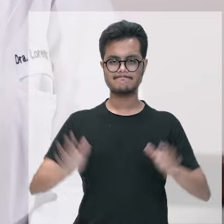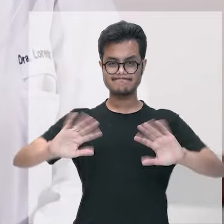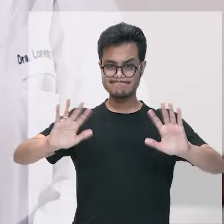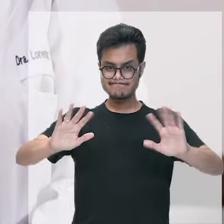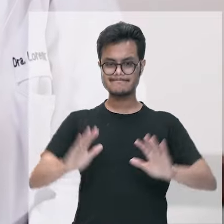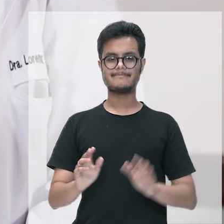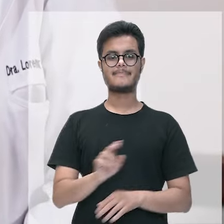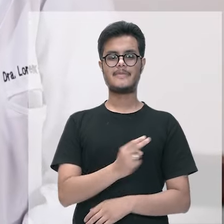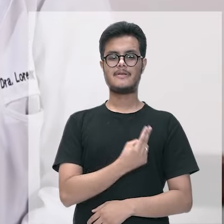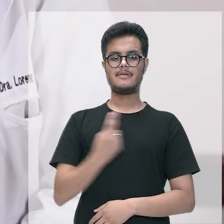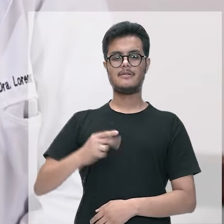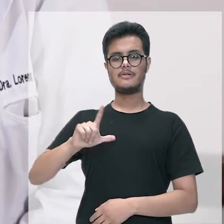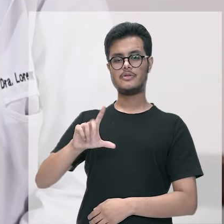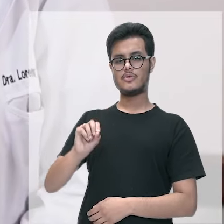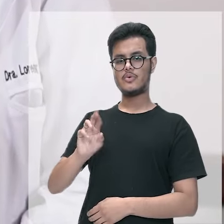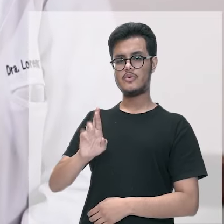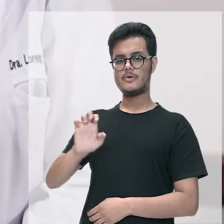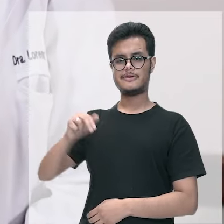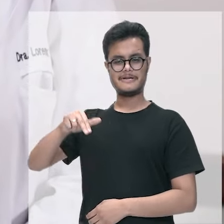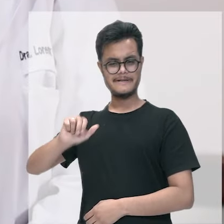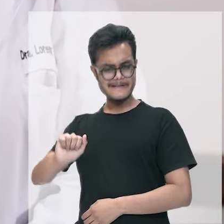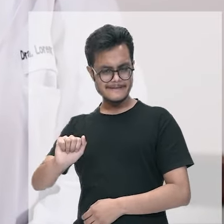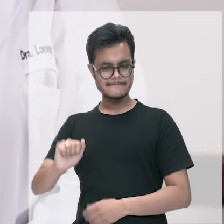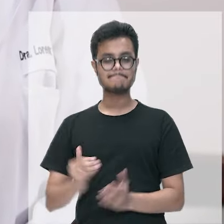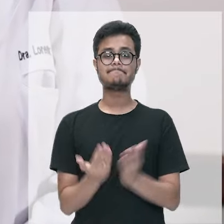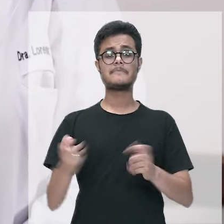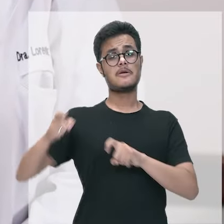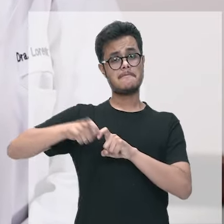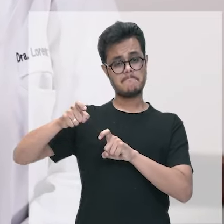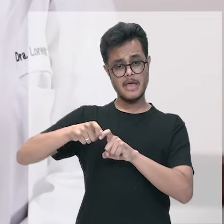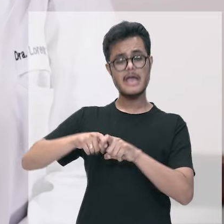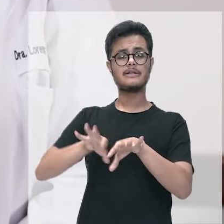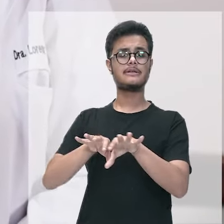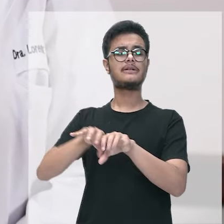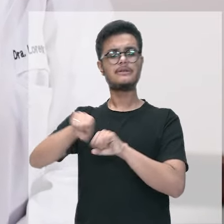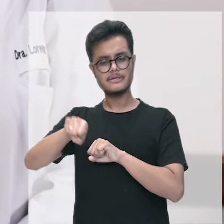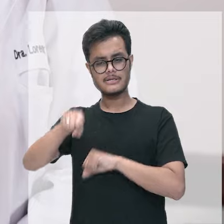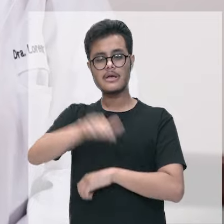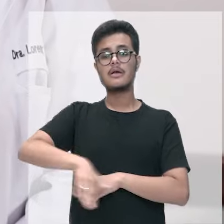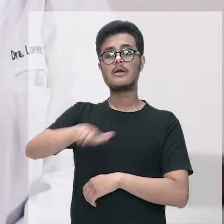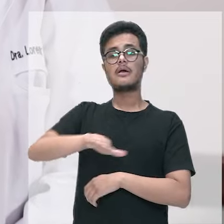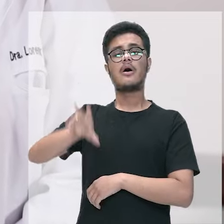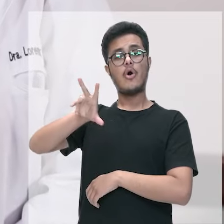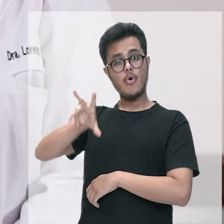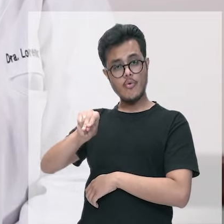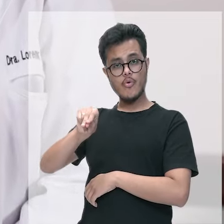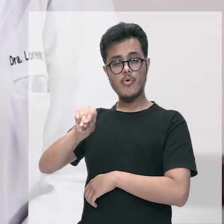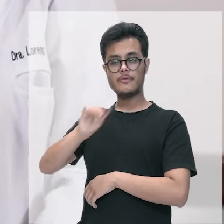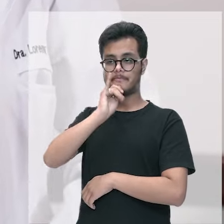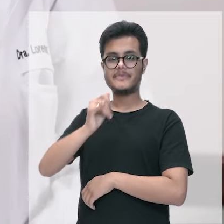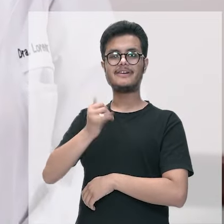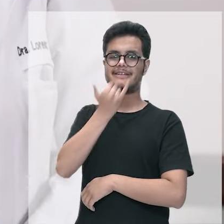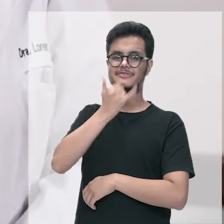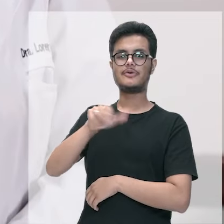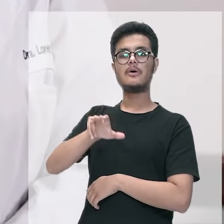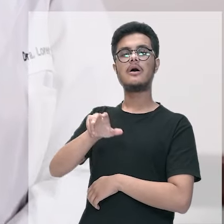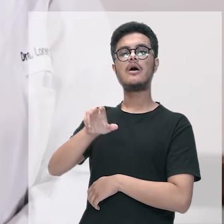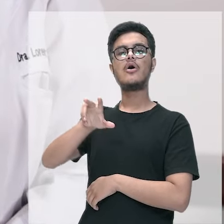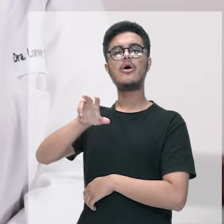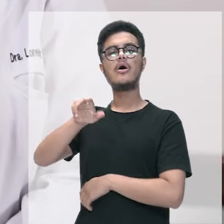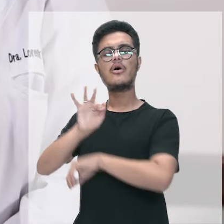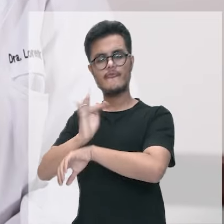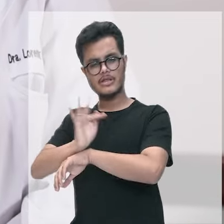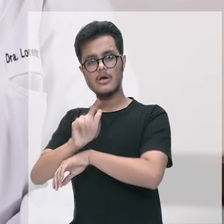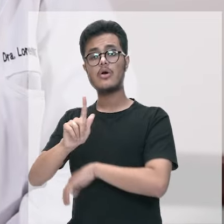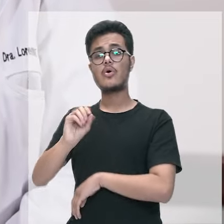meu nome é Lorena Pereira de Souza eu sou médica formada pela Universidade Federal de Goiás fiz residência em